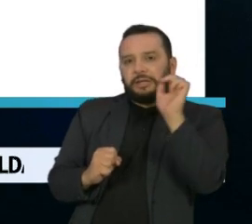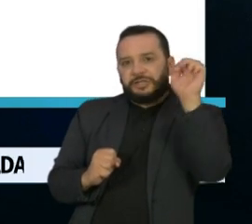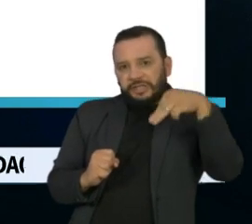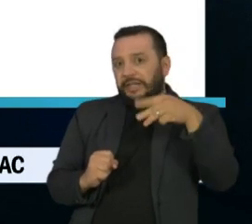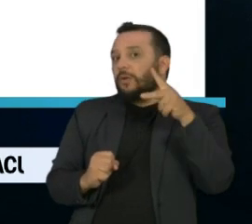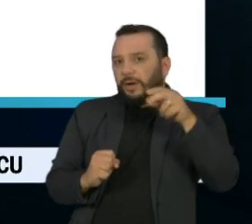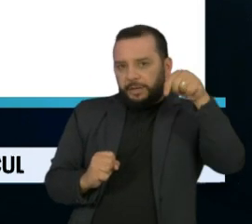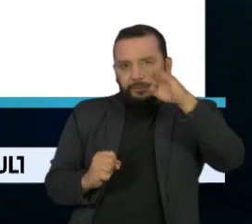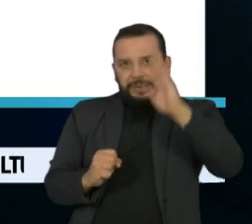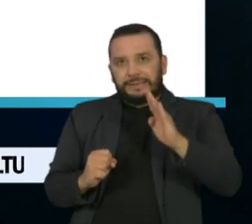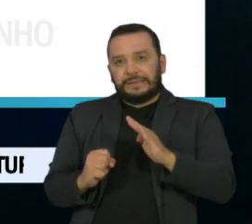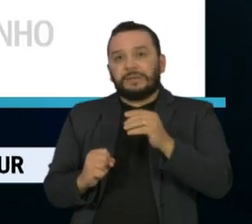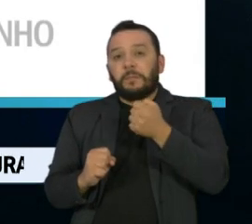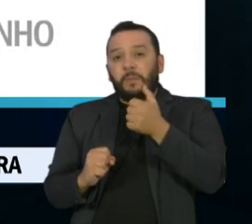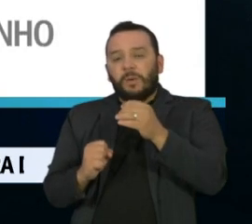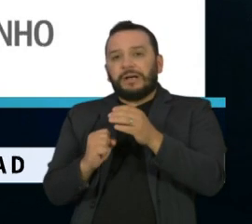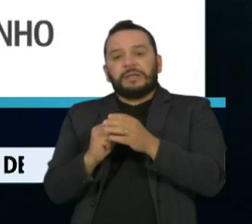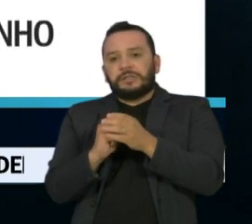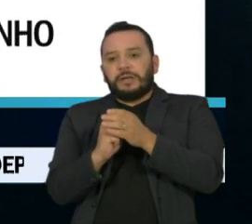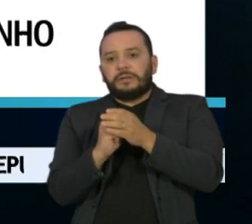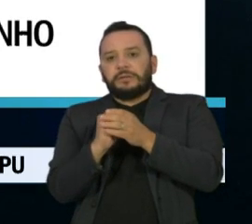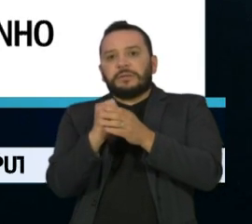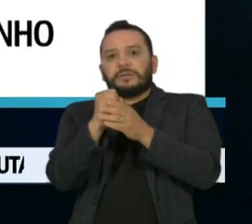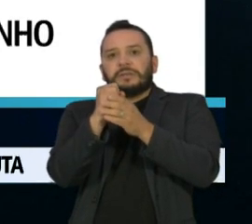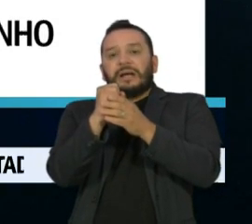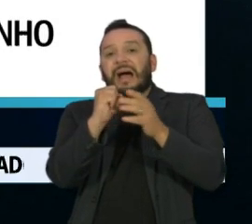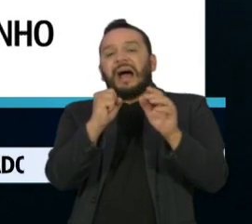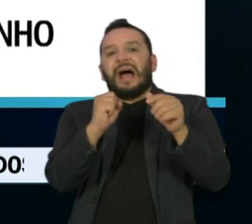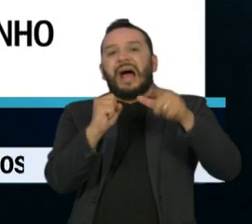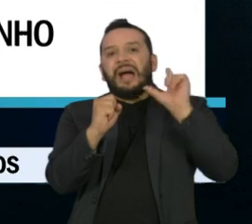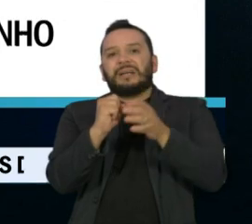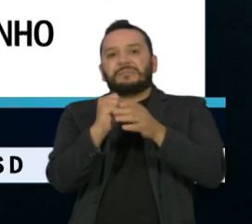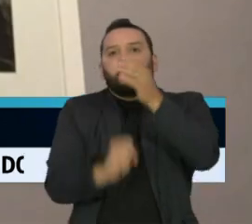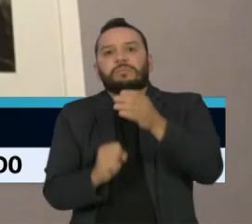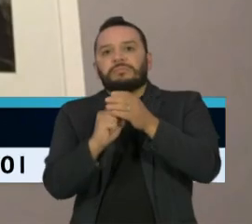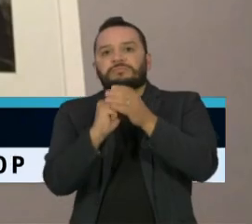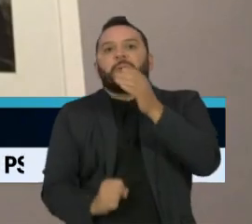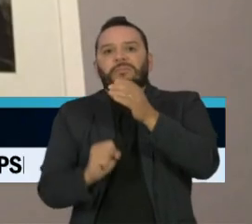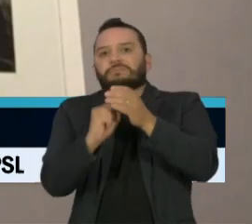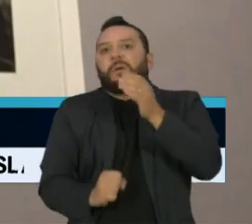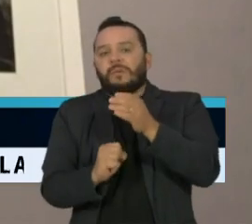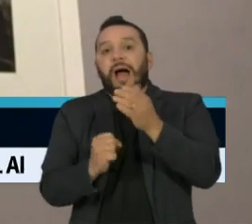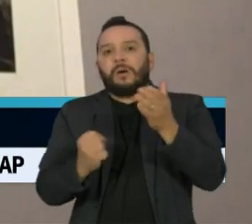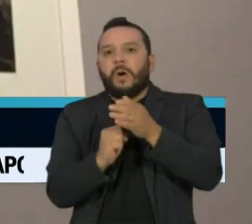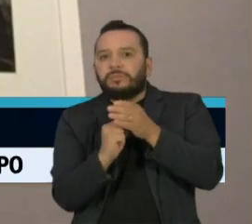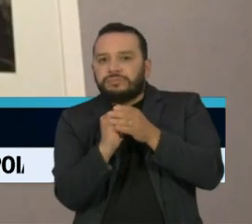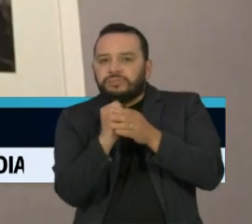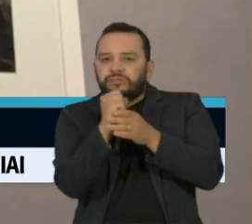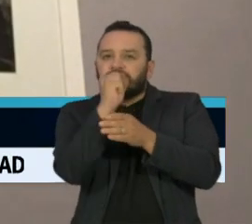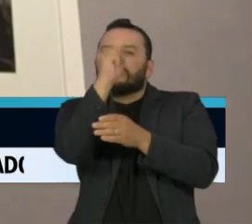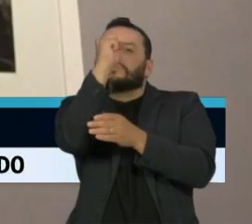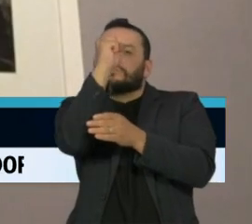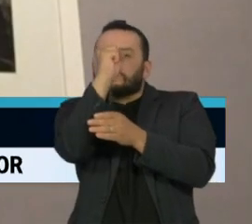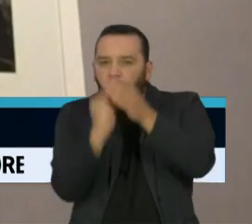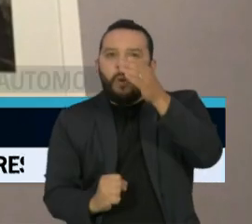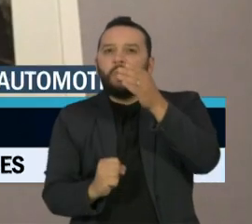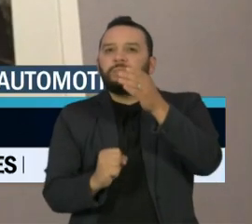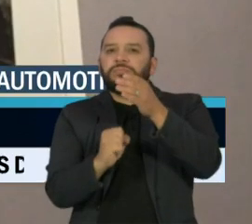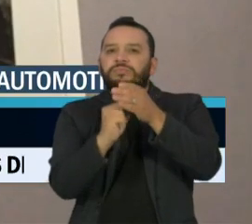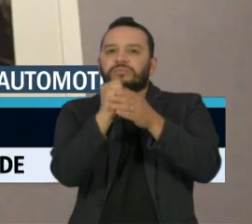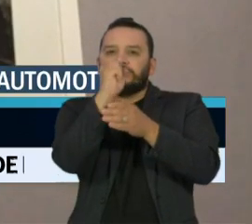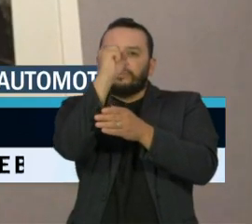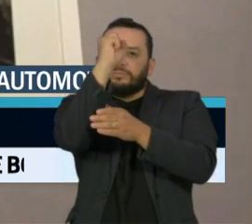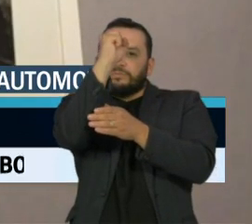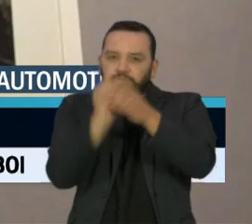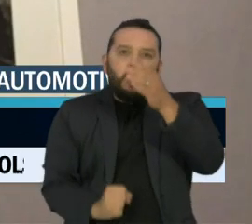no Brasil, a explosão ocorre antes do momento ideal, prejudicando o desempenho. Vai dar uma garantia para o usuário que ele vai ter um funcionamento